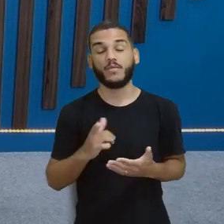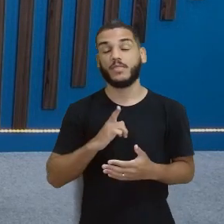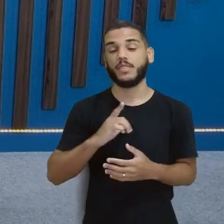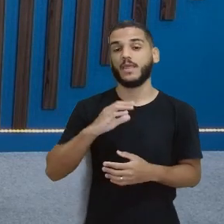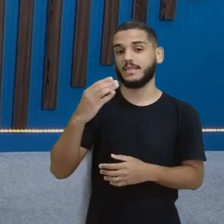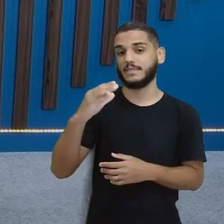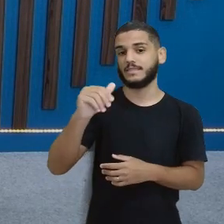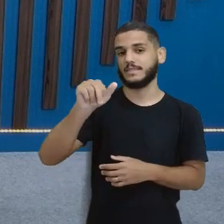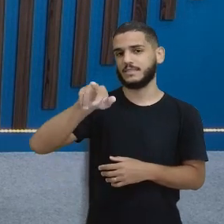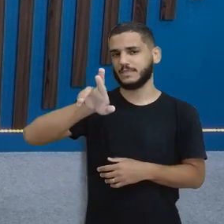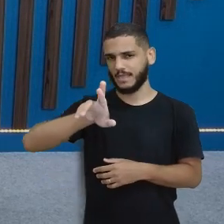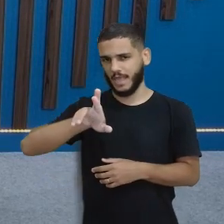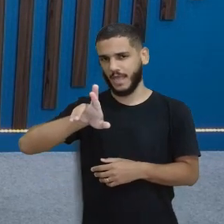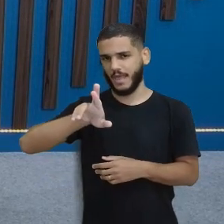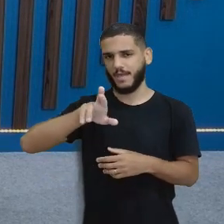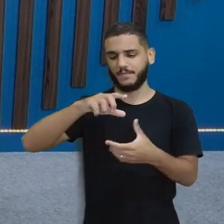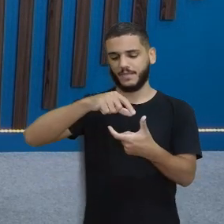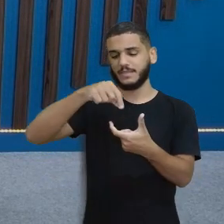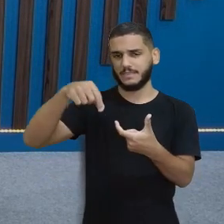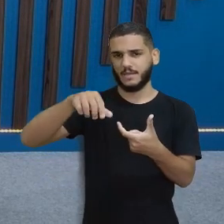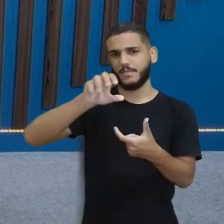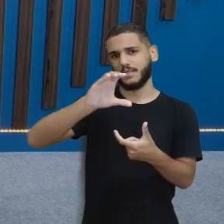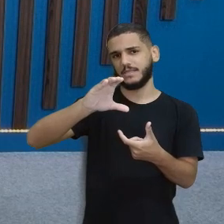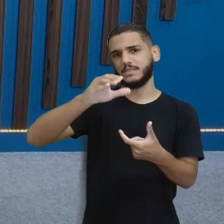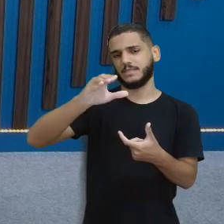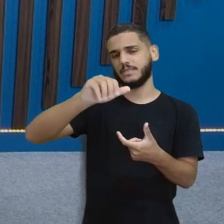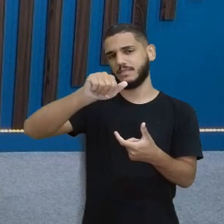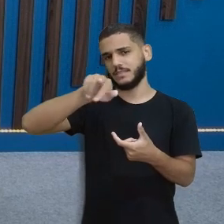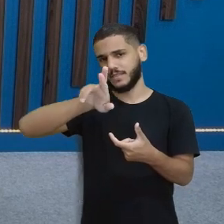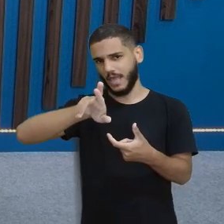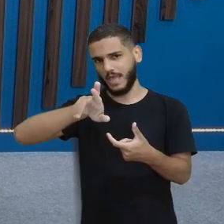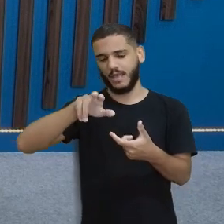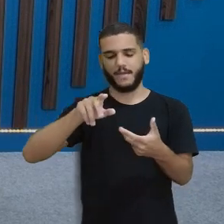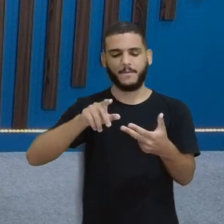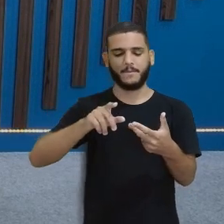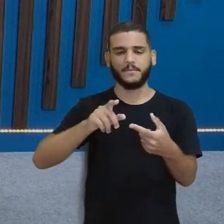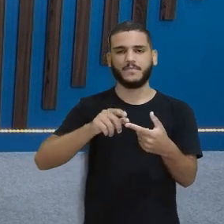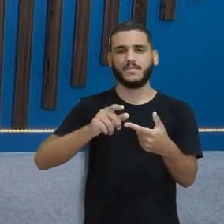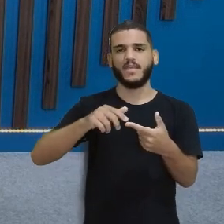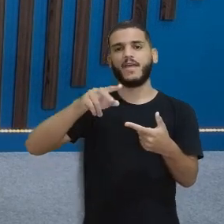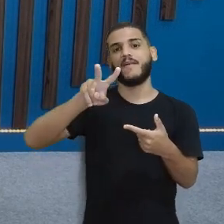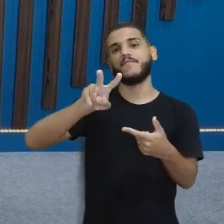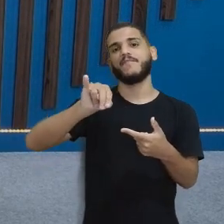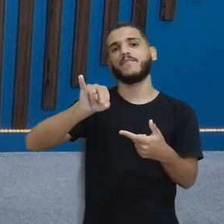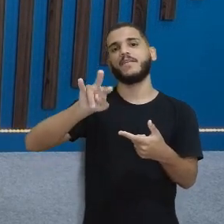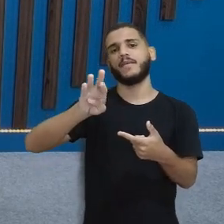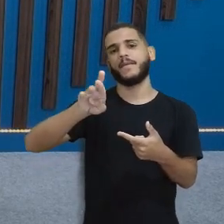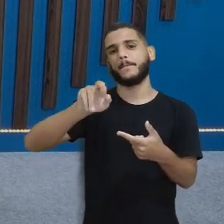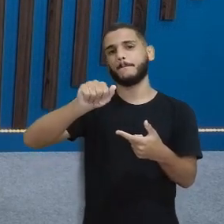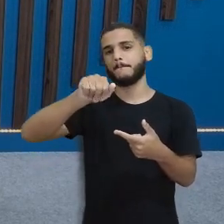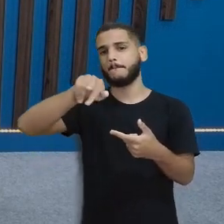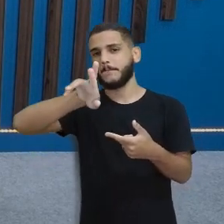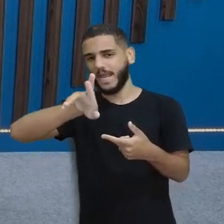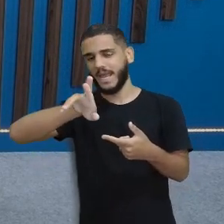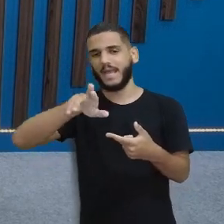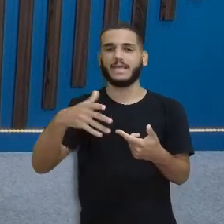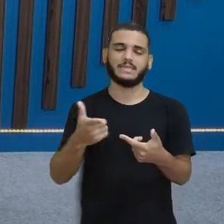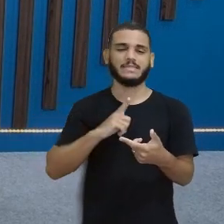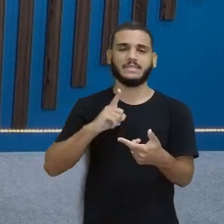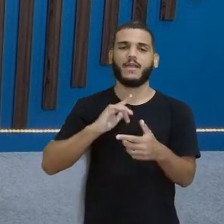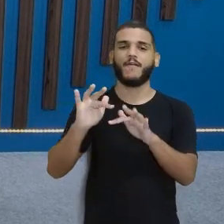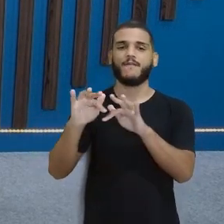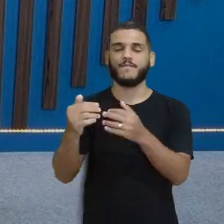vai ser a sílaba diferente. Mas o ar, você percebe e percebe que rima. Vibrar com-me-sa-r.